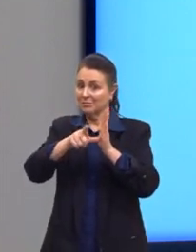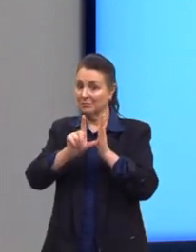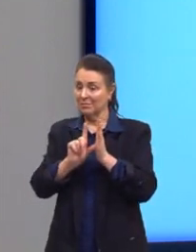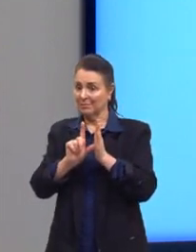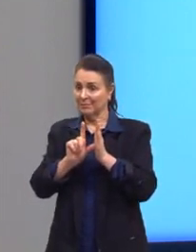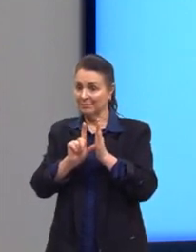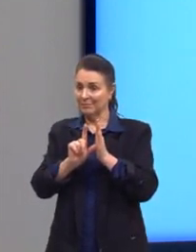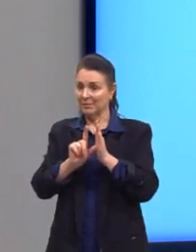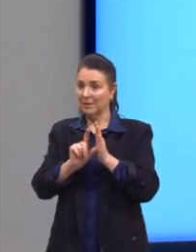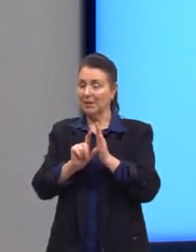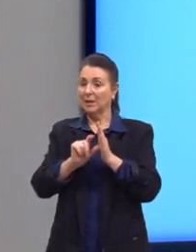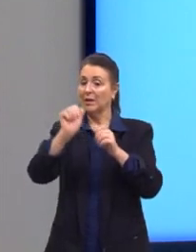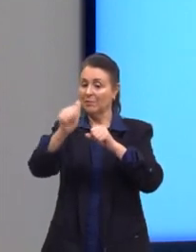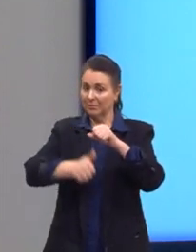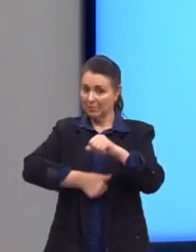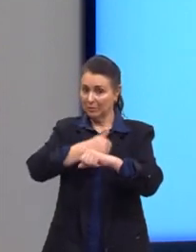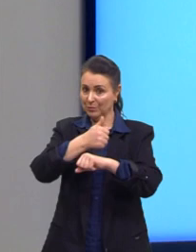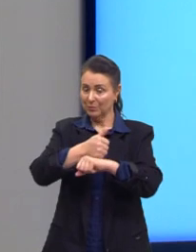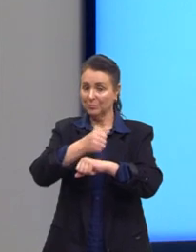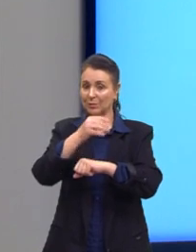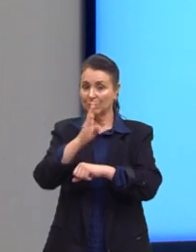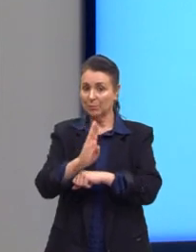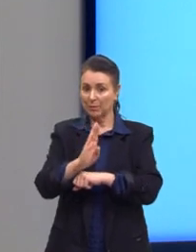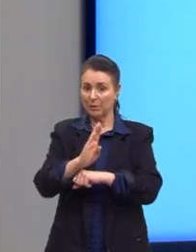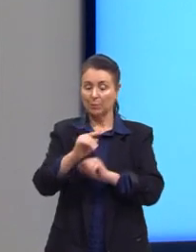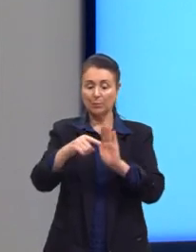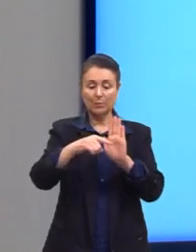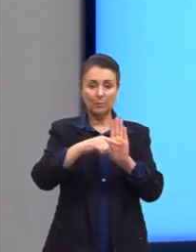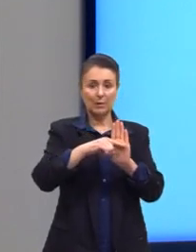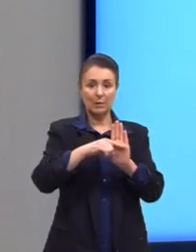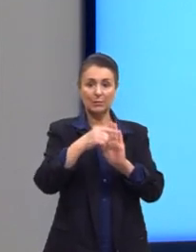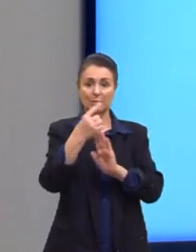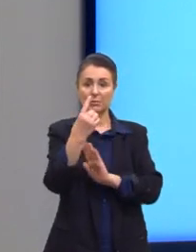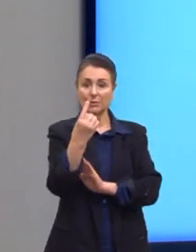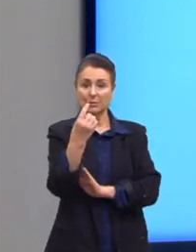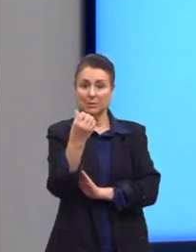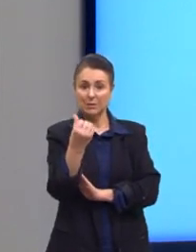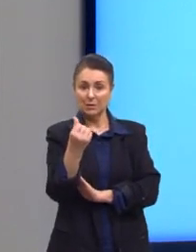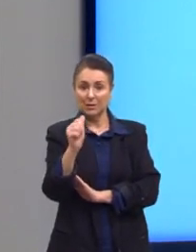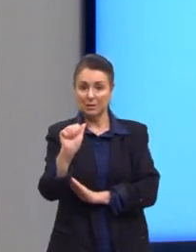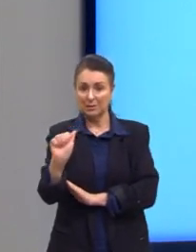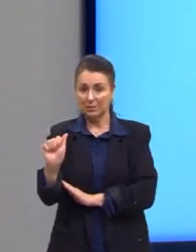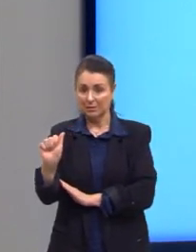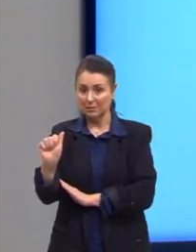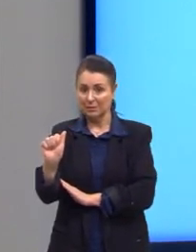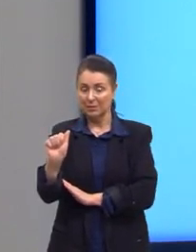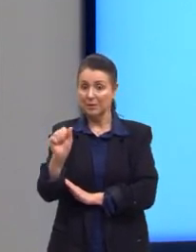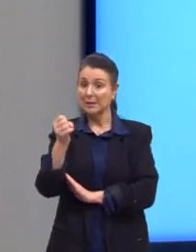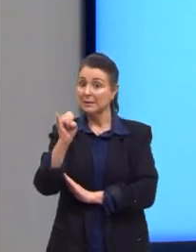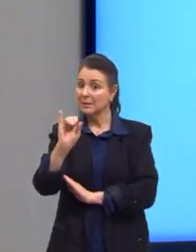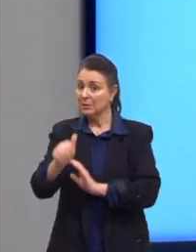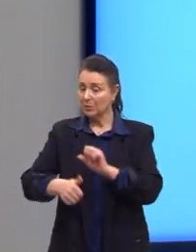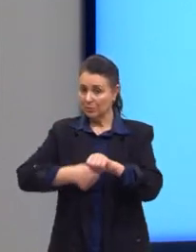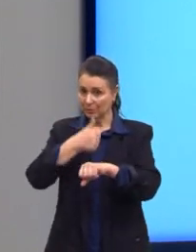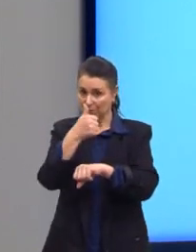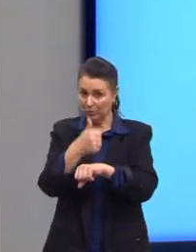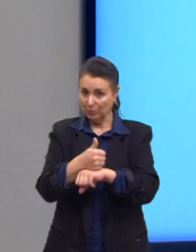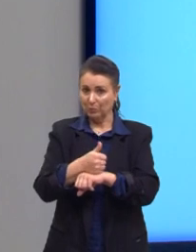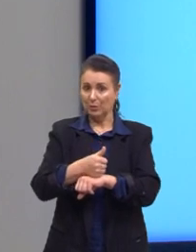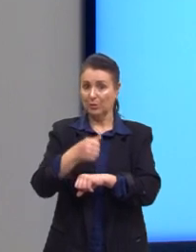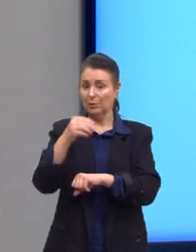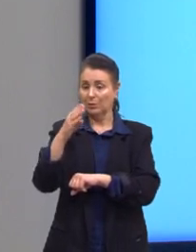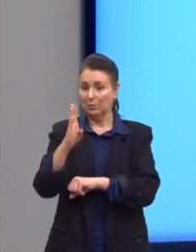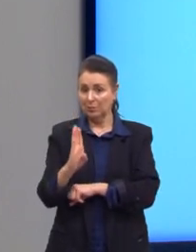e nós vamos substituir o b por menos 16a. Porque aí, se eu fizer essa substituição, onde eu tenho b,